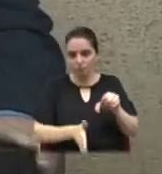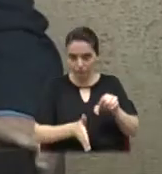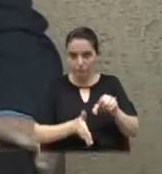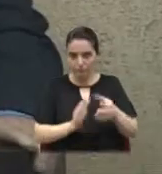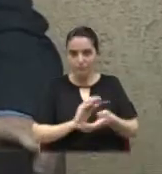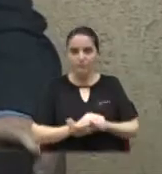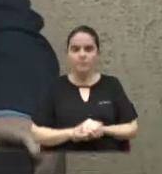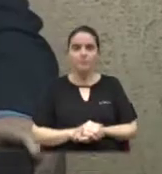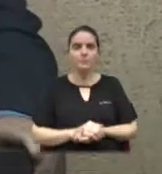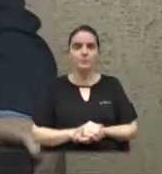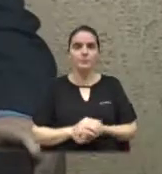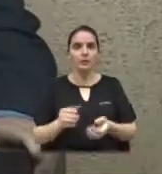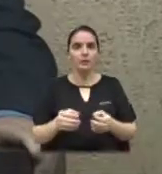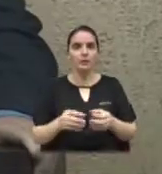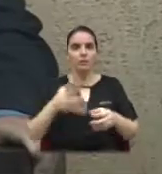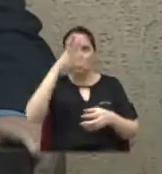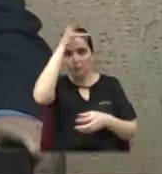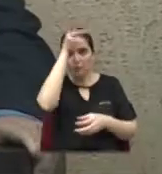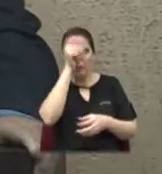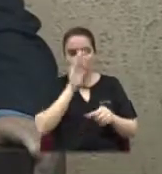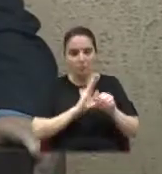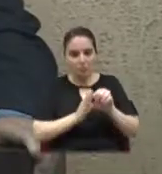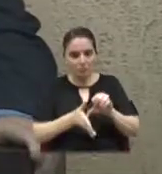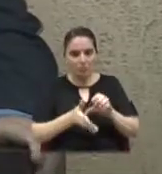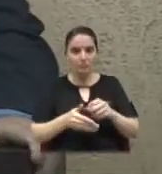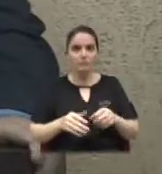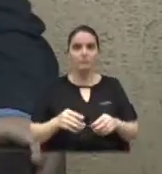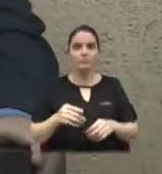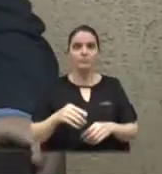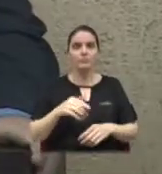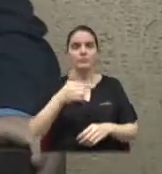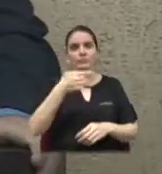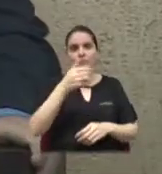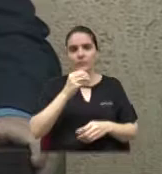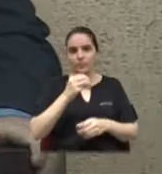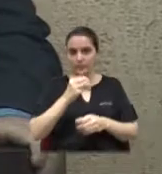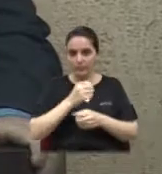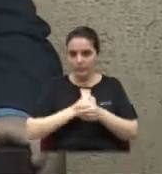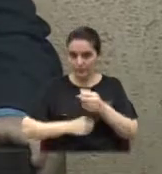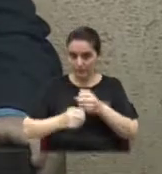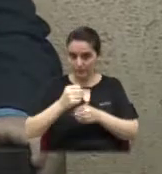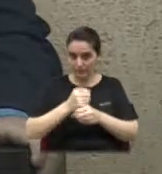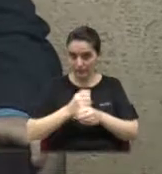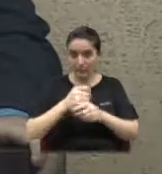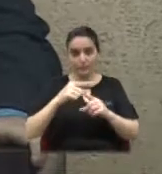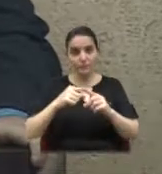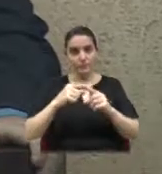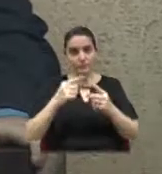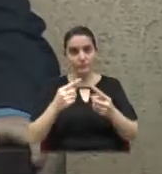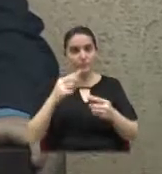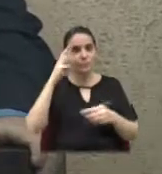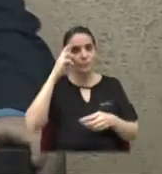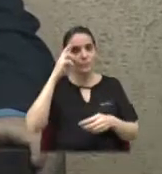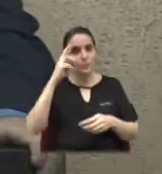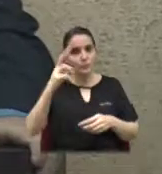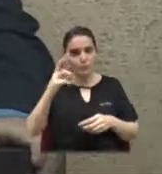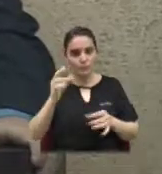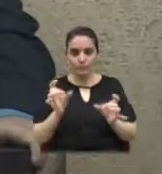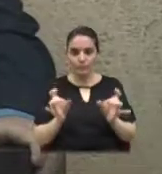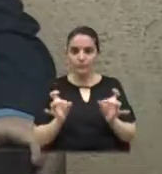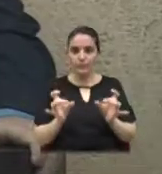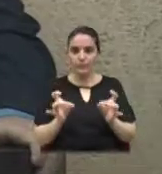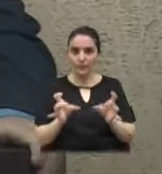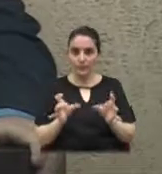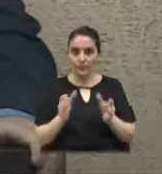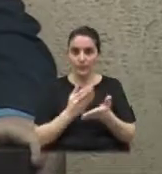E há cerca de 10 anos, tivemos a infelicidade do proprietário vender essa granja e passar a ser uma granja de